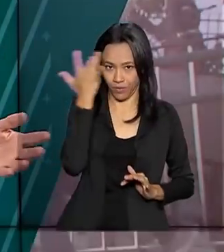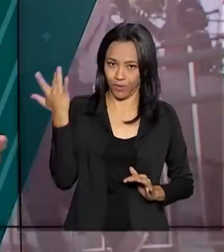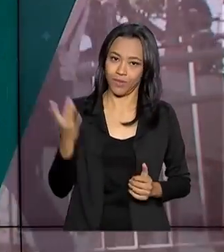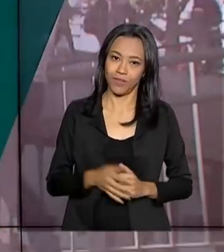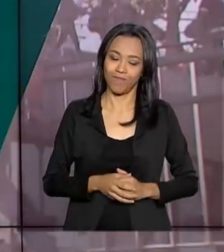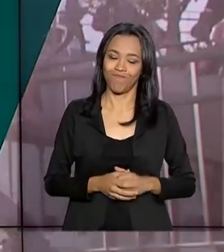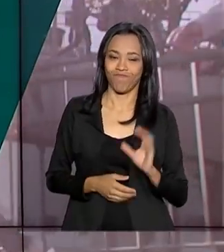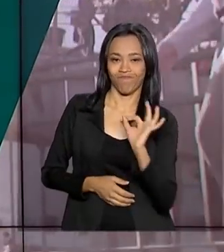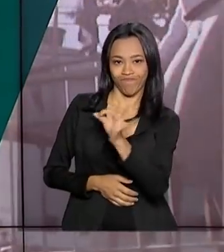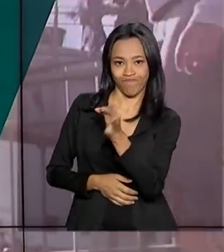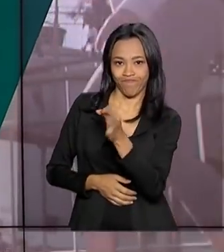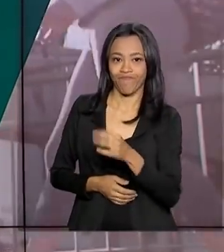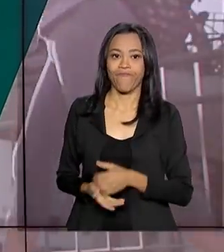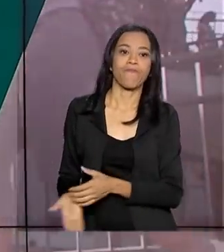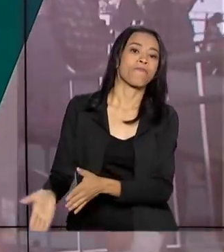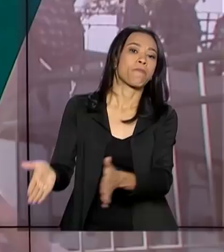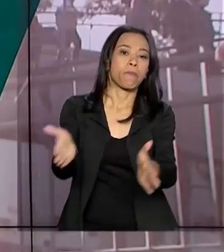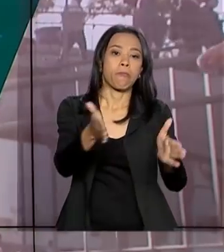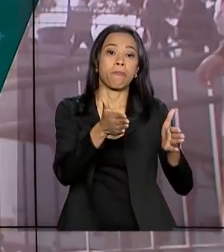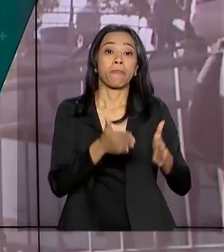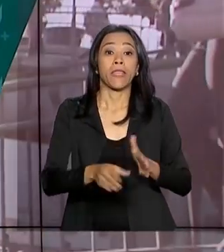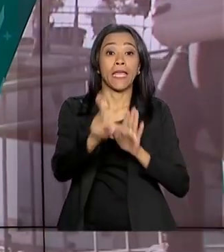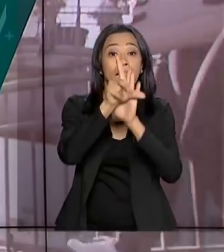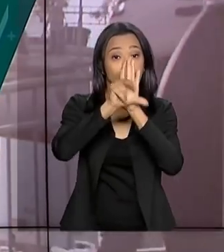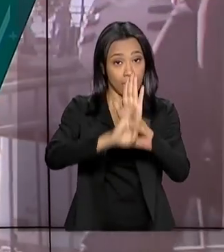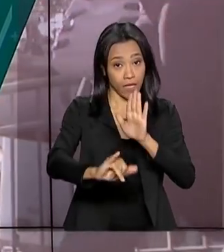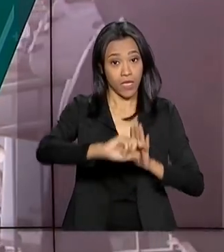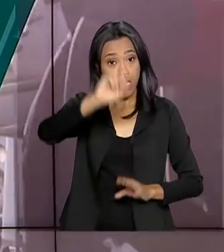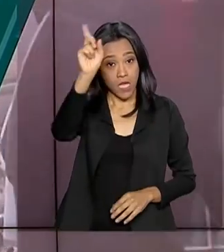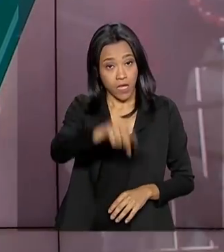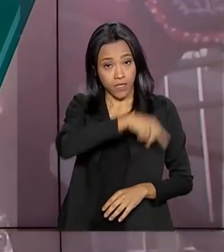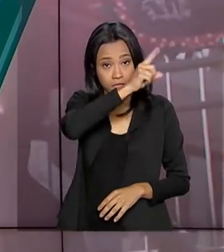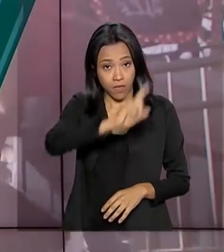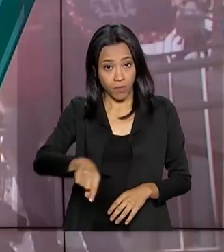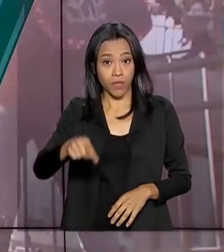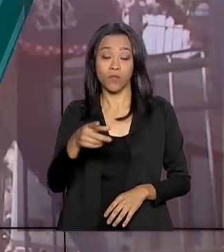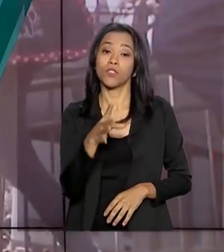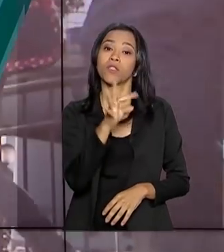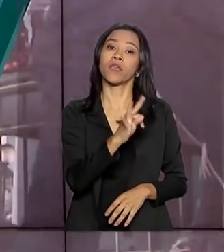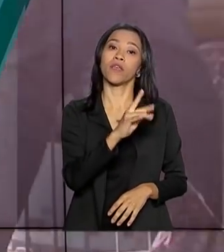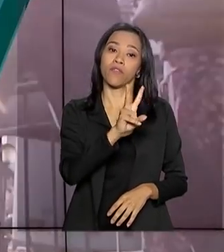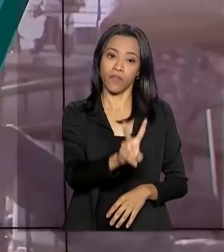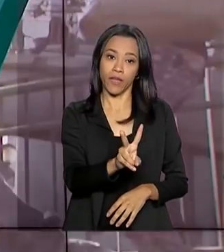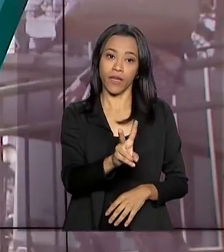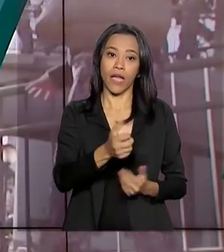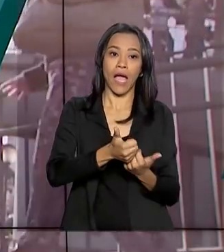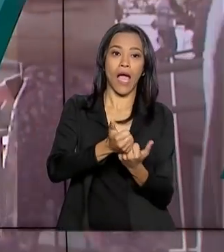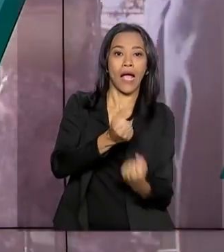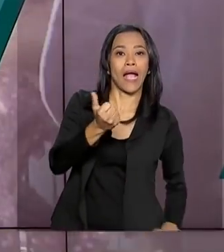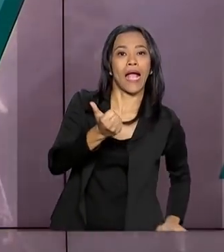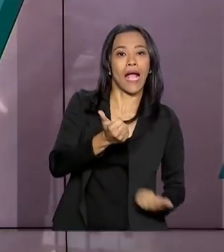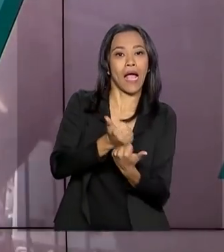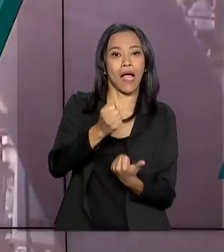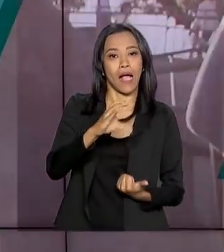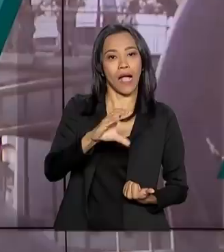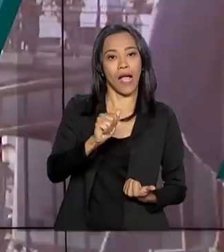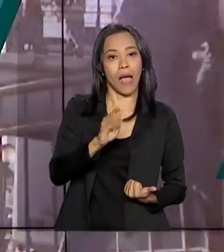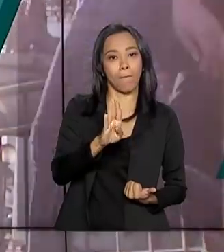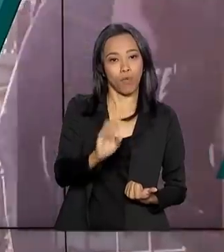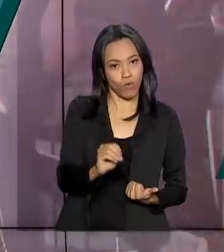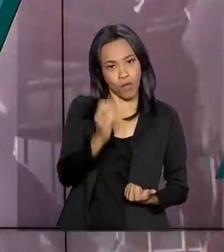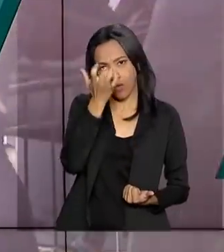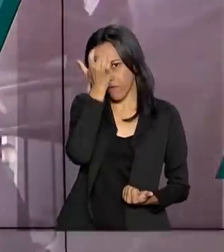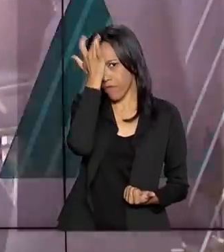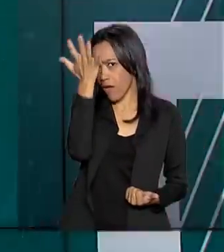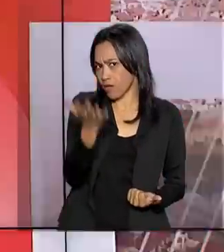Tá certo. Agora é lei. O cancelamento dos serviços de TV a cabo por telefone ou pela internet ficou mais fácil. A partir de